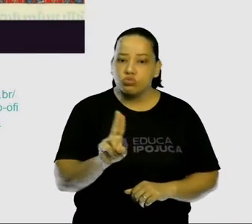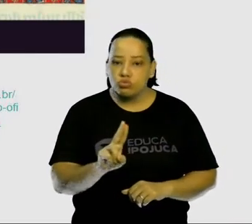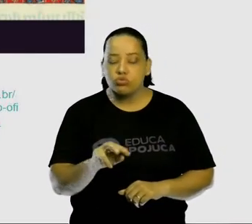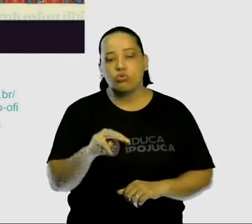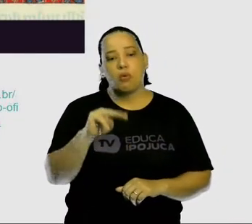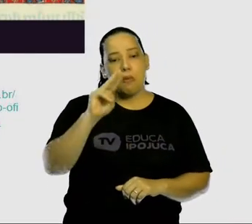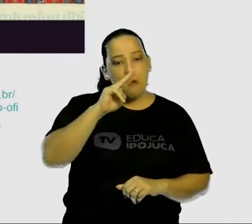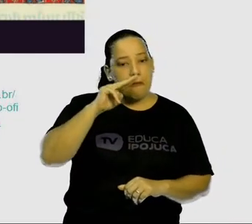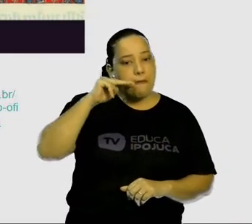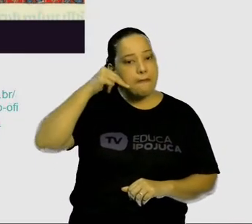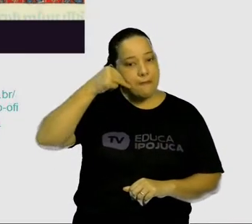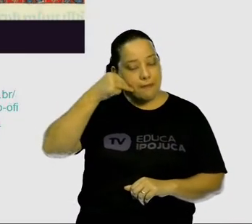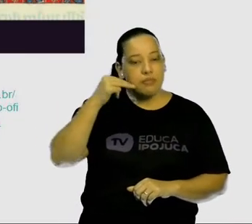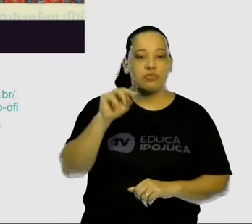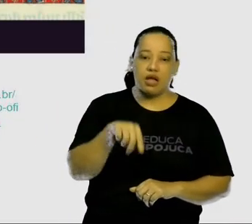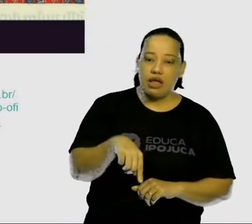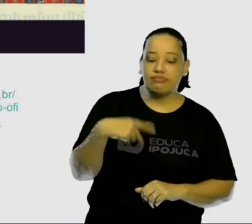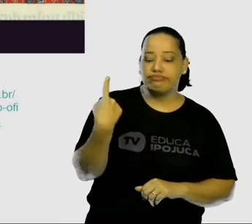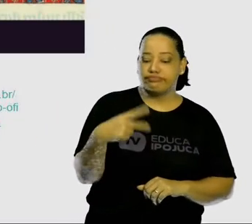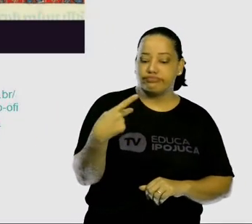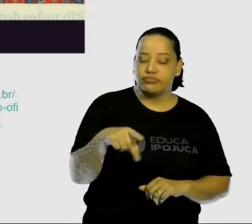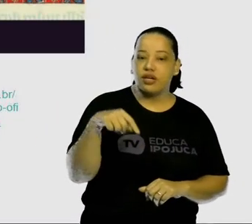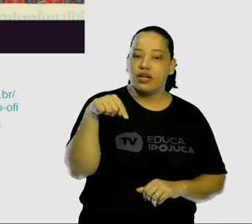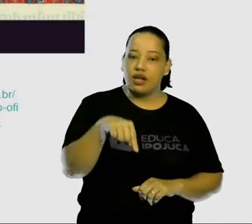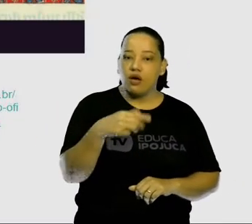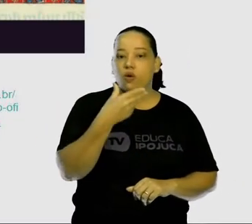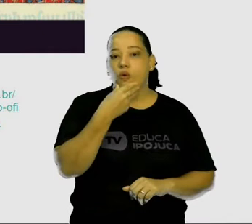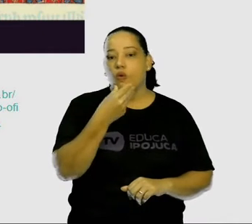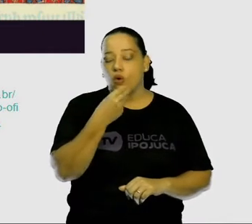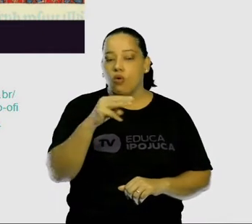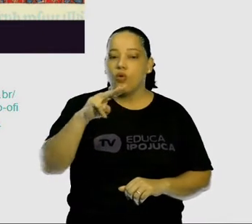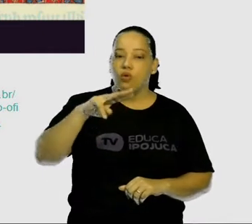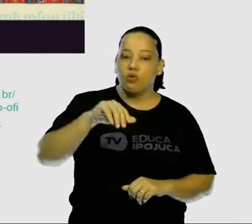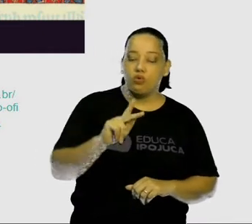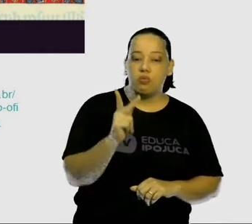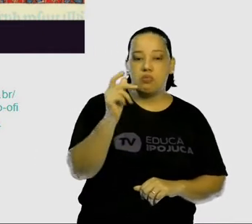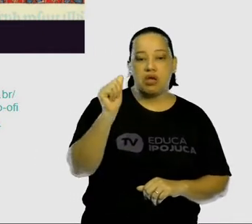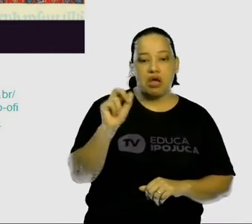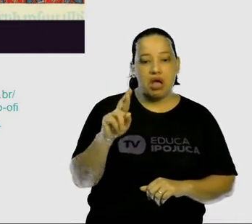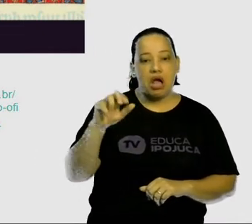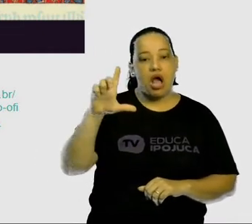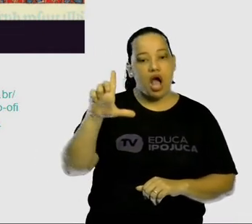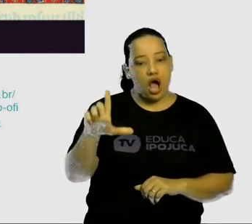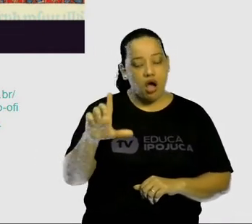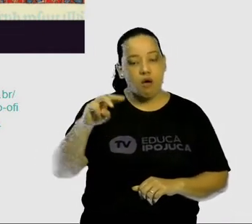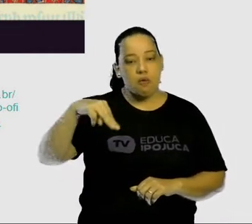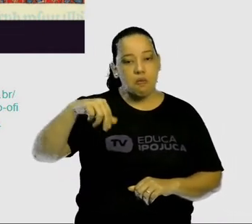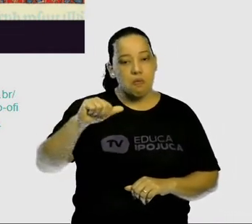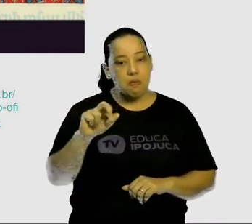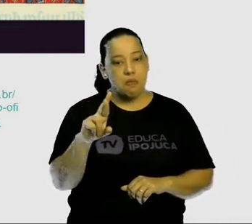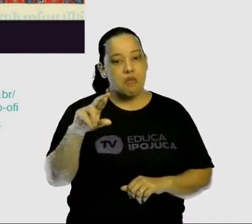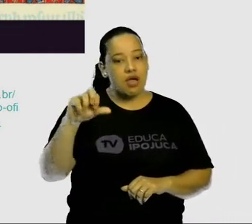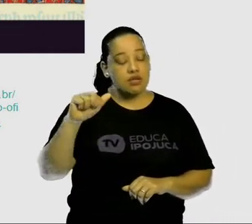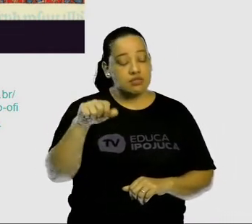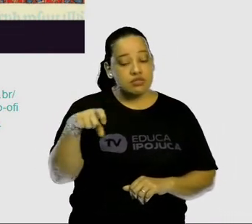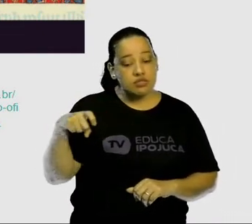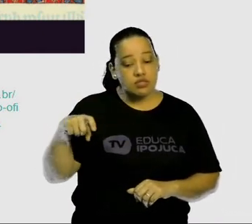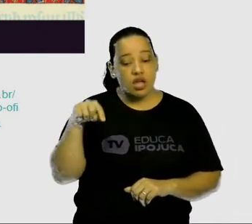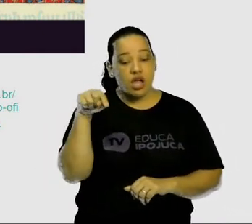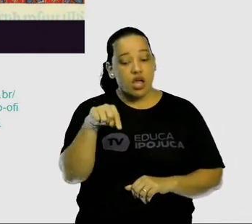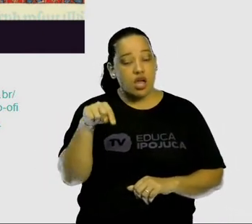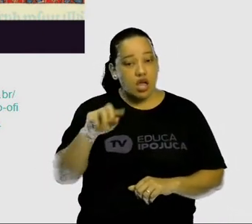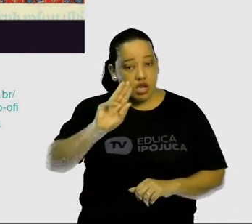histórico. Um dos grandes fundadores aí, o Karl Marx. E o que é que dizia essa escola do